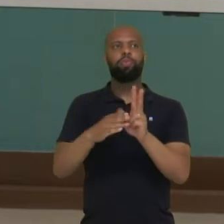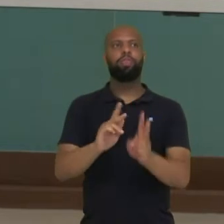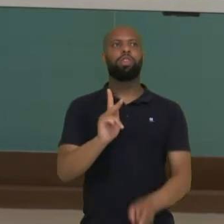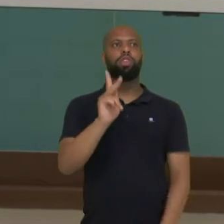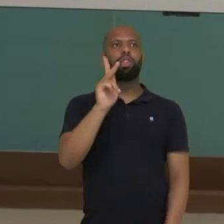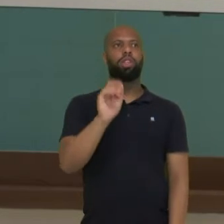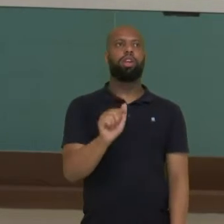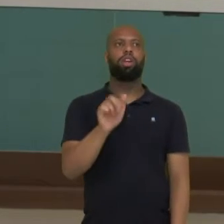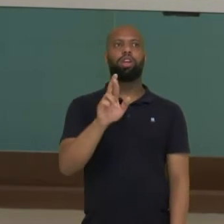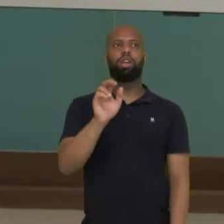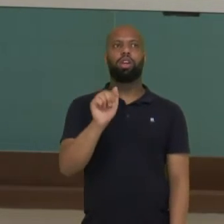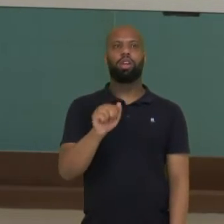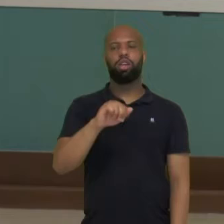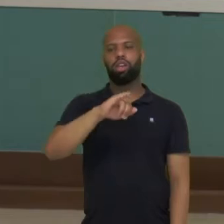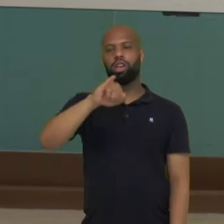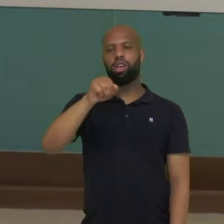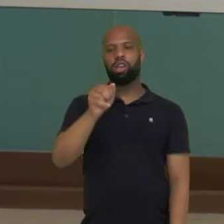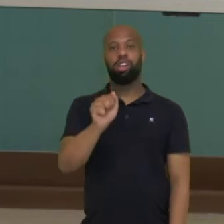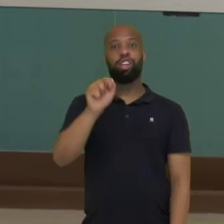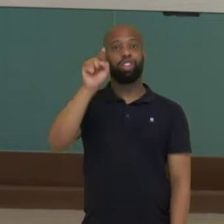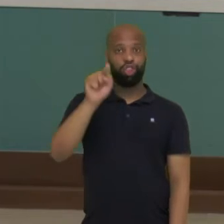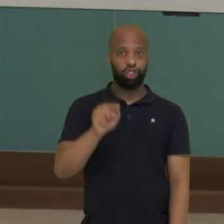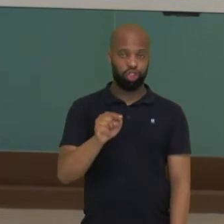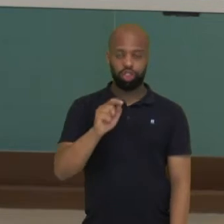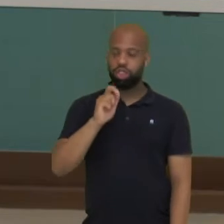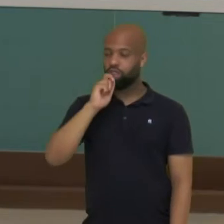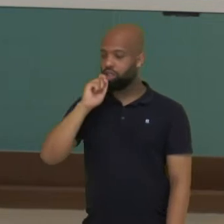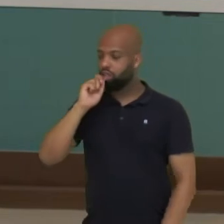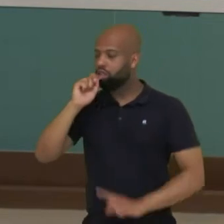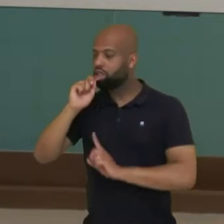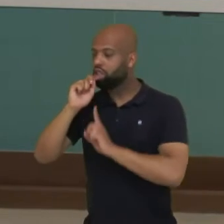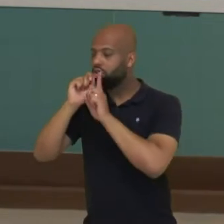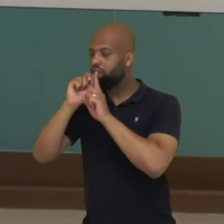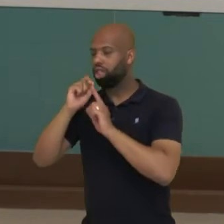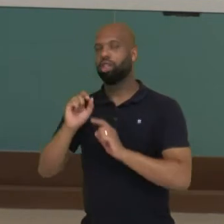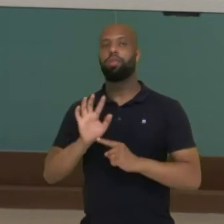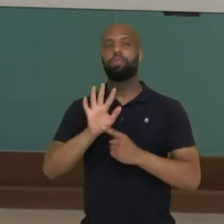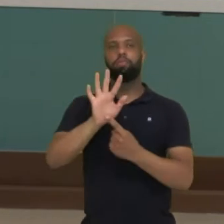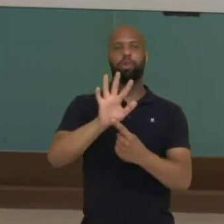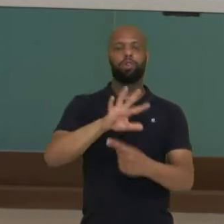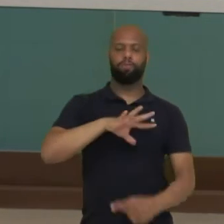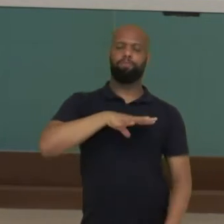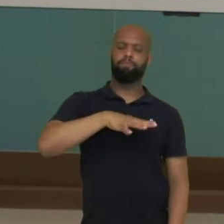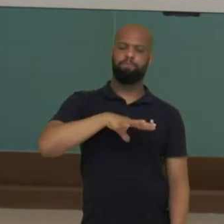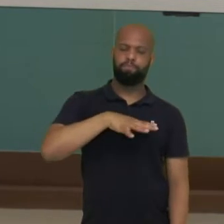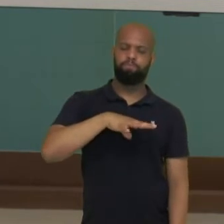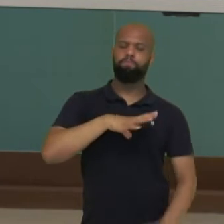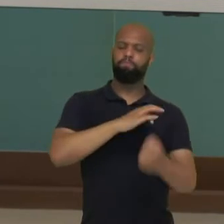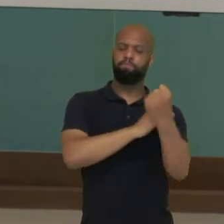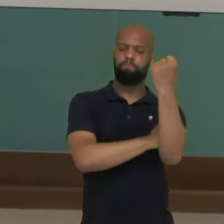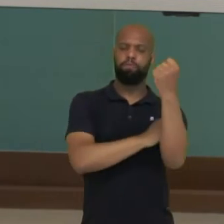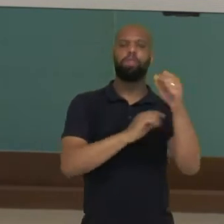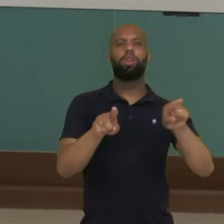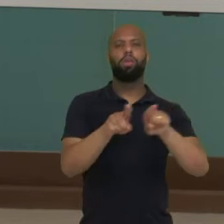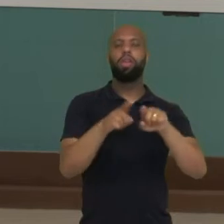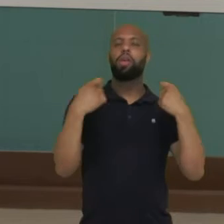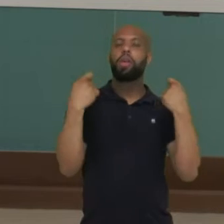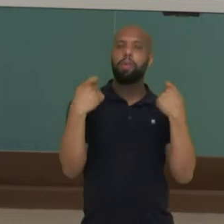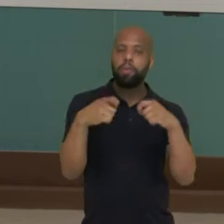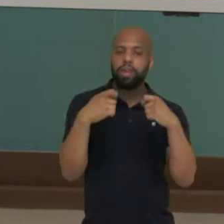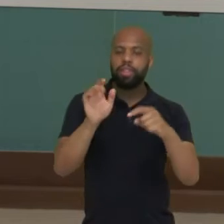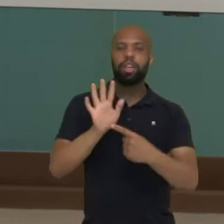iniciação, ele faz a furação do lábio inferior. Ele demonstra aí coragem, valentia. Ele precisa